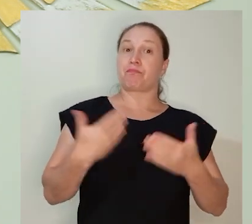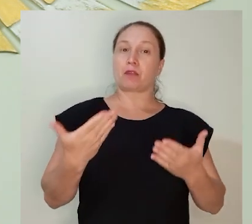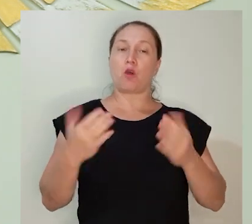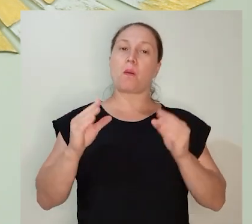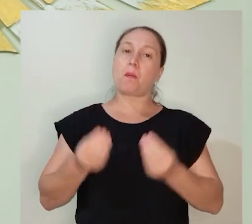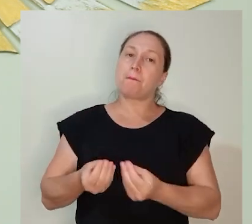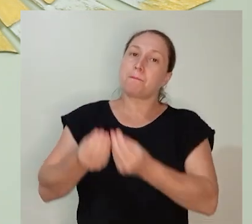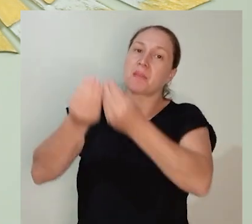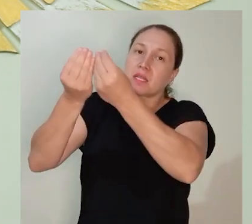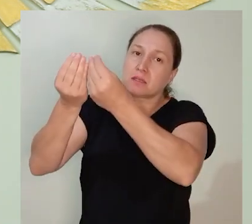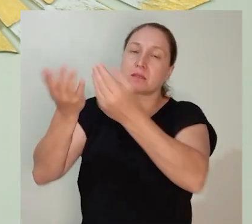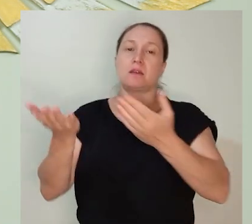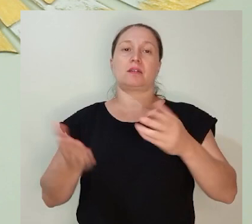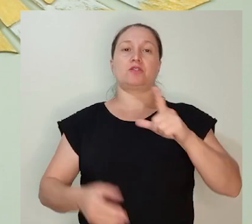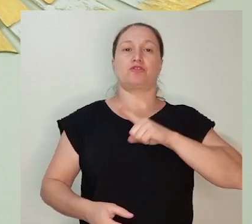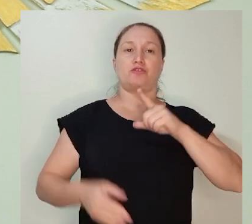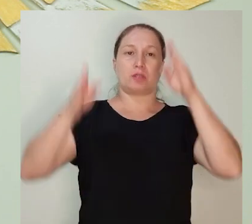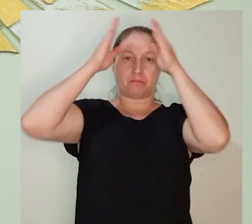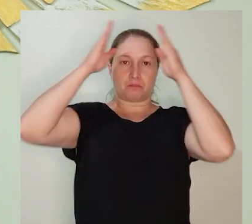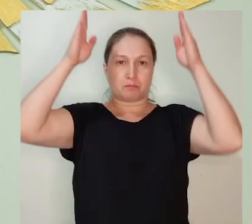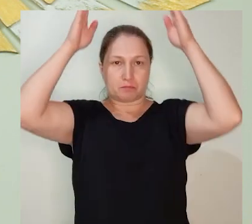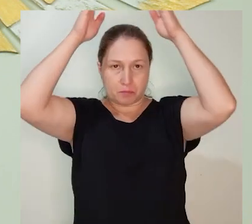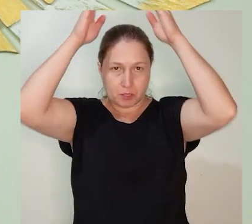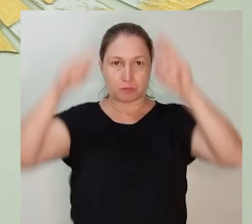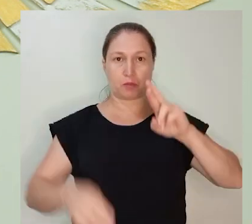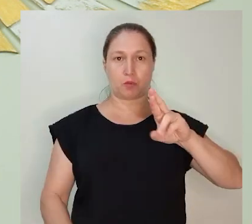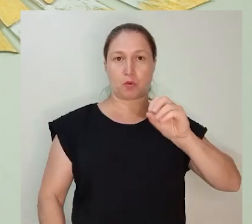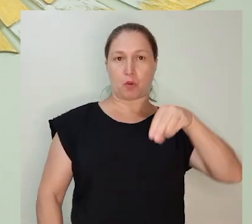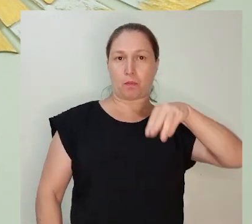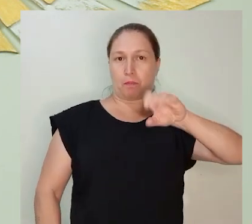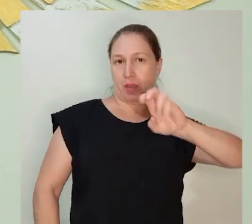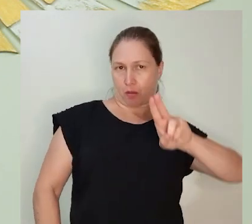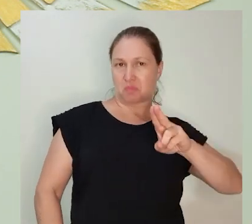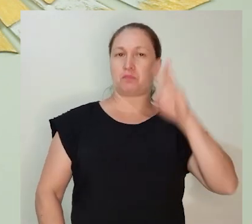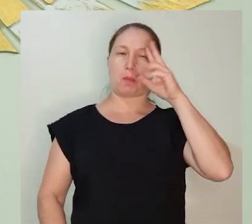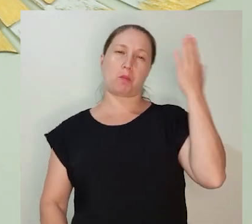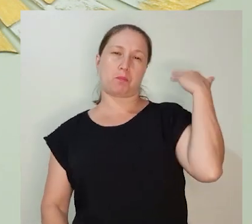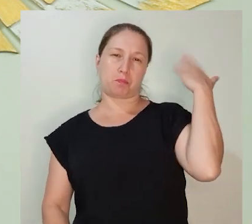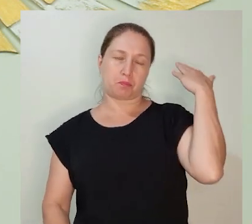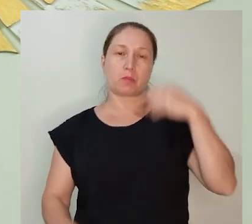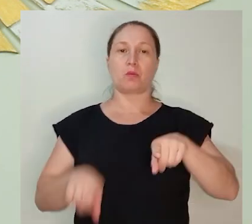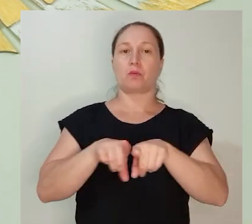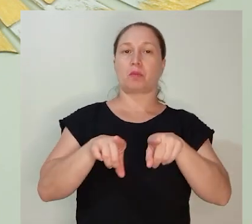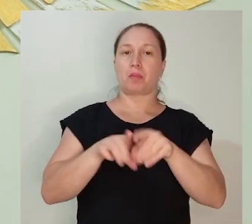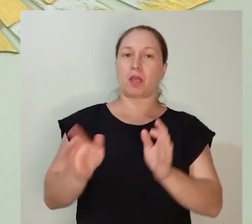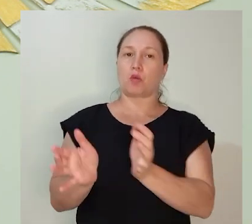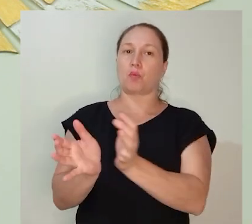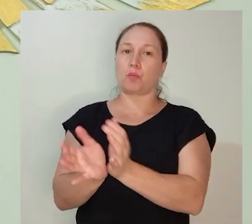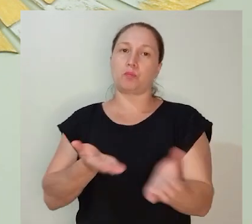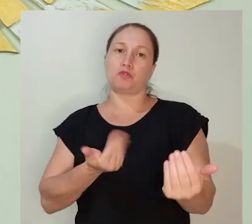naquela celebração, com a presença do Bispo Diocesano, na época do Romeu Albert, como também de seminaristas,